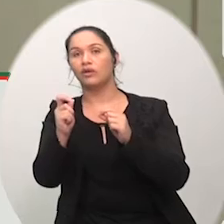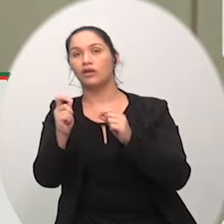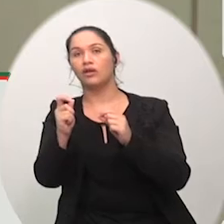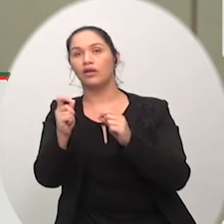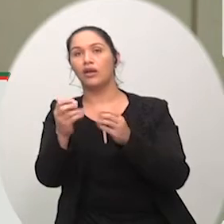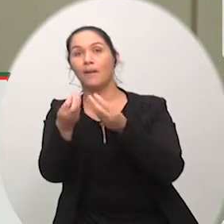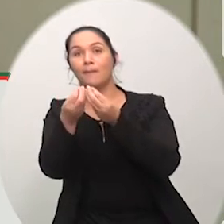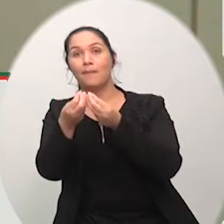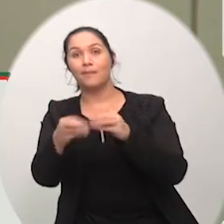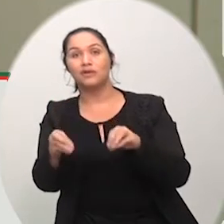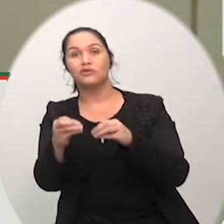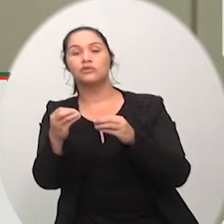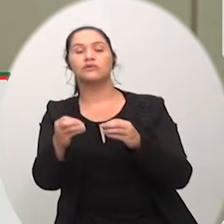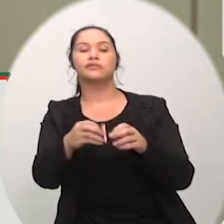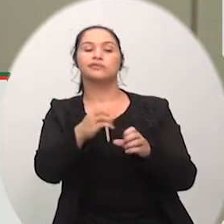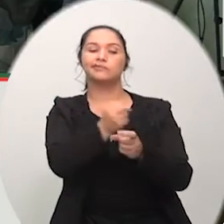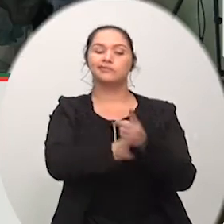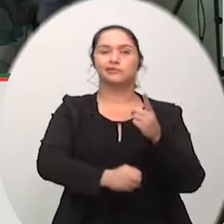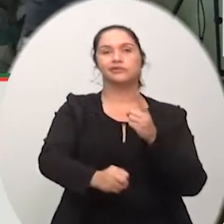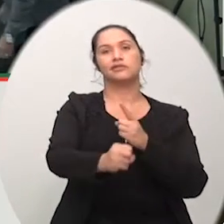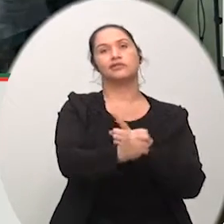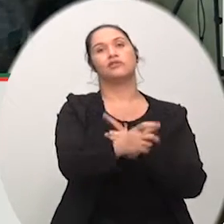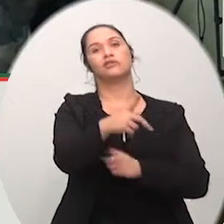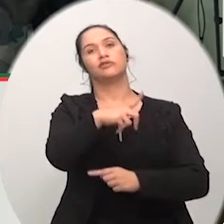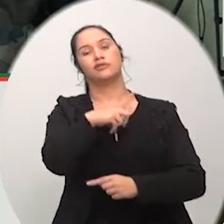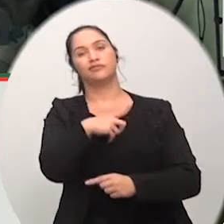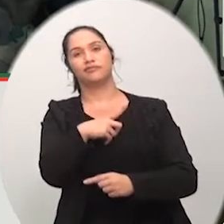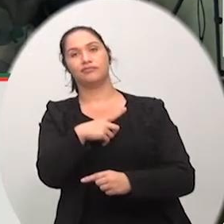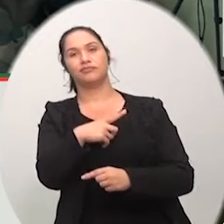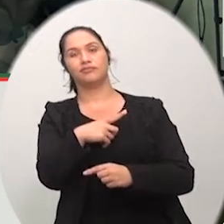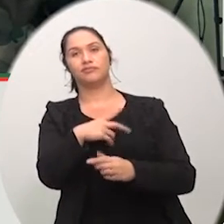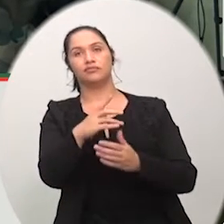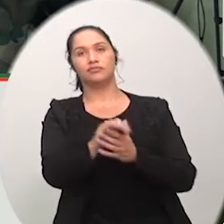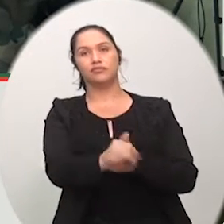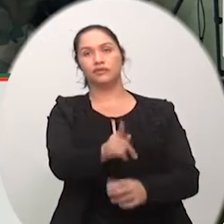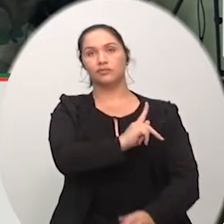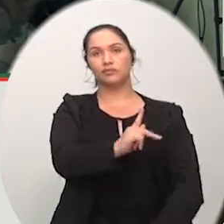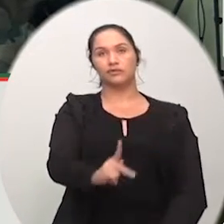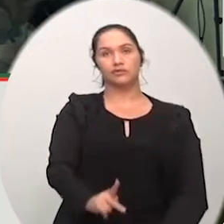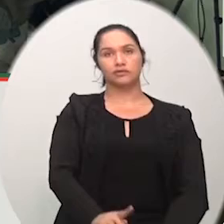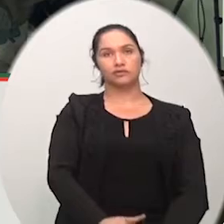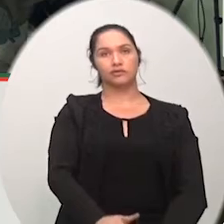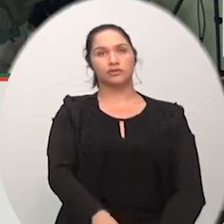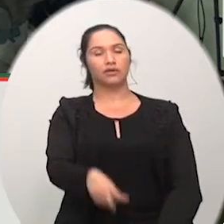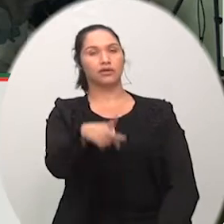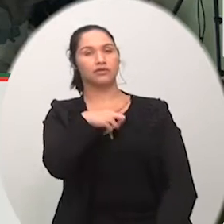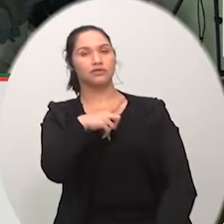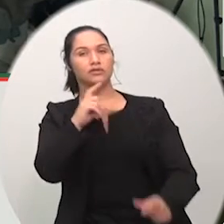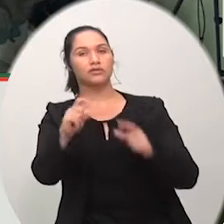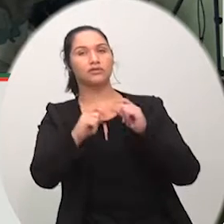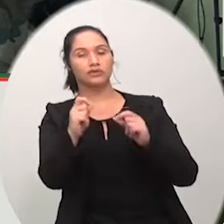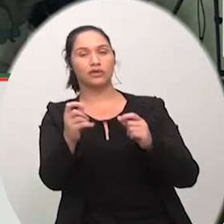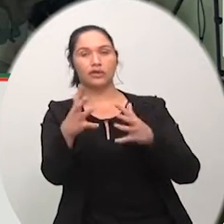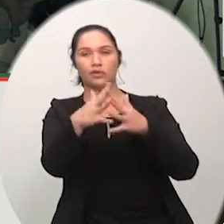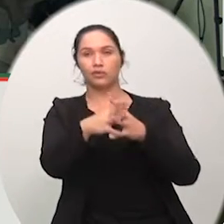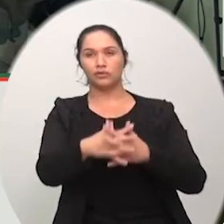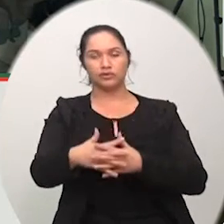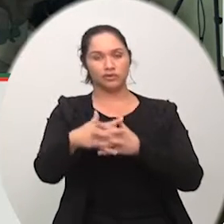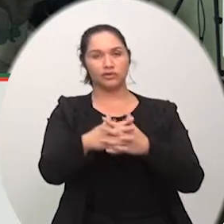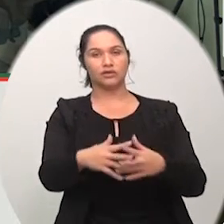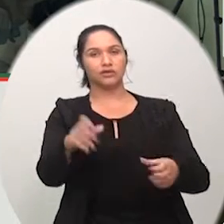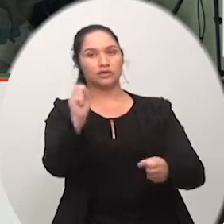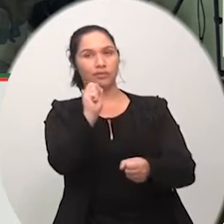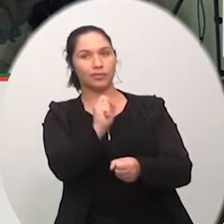de prejudicar recentemente senhor presidente nós tivemos aí uma parada dos caminhoneiros reclamando o valor